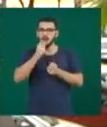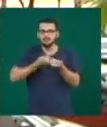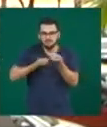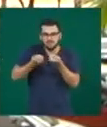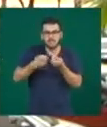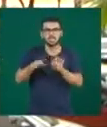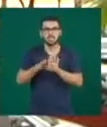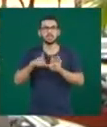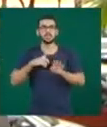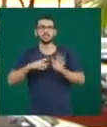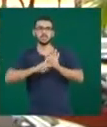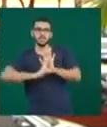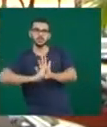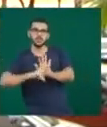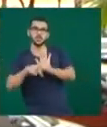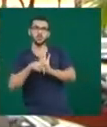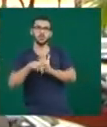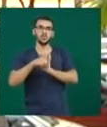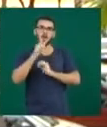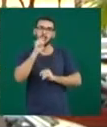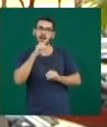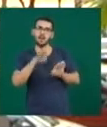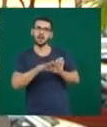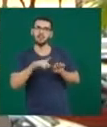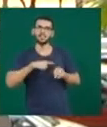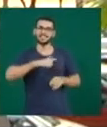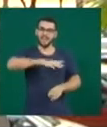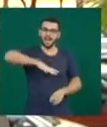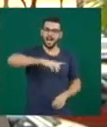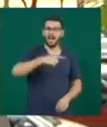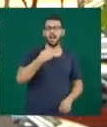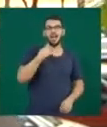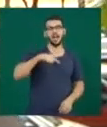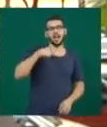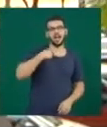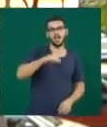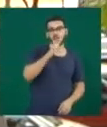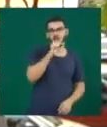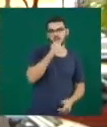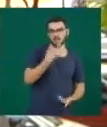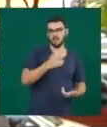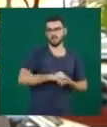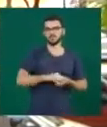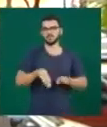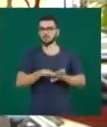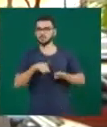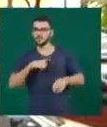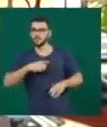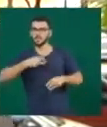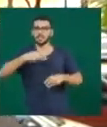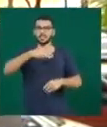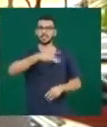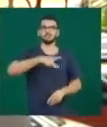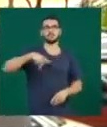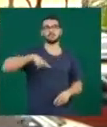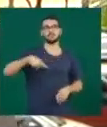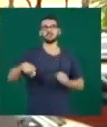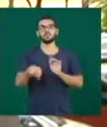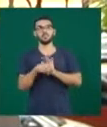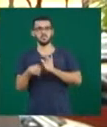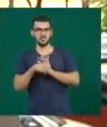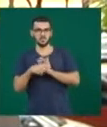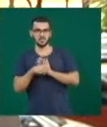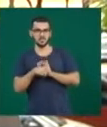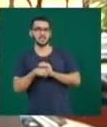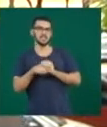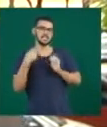Águas, com representantes do IGAM, que cuida das águas no estado de Minas Gerais, com o Ministério Público do estado de Minas Gerais participando, com comitês de